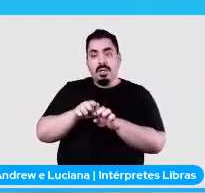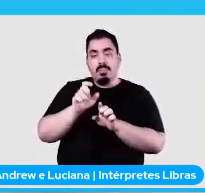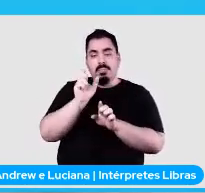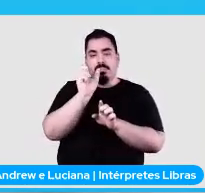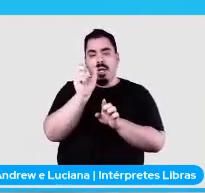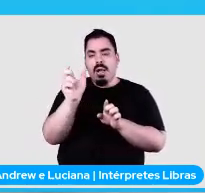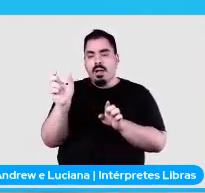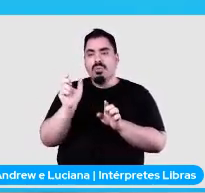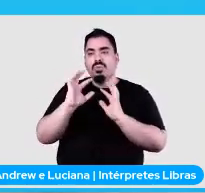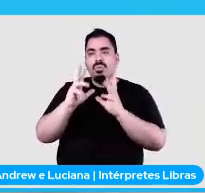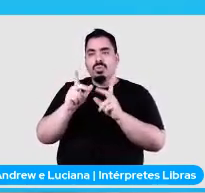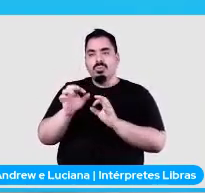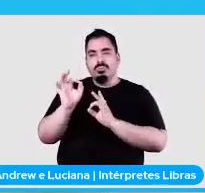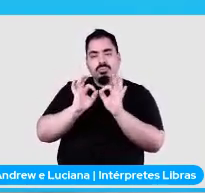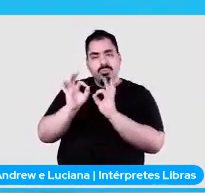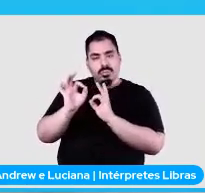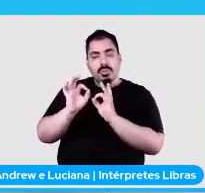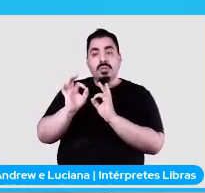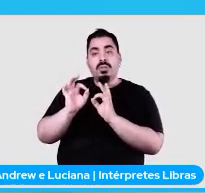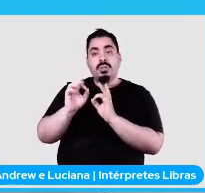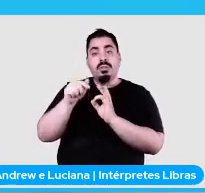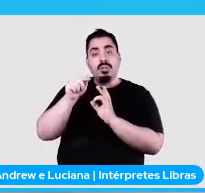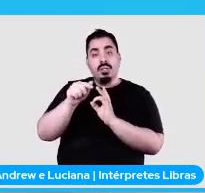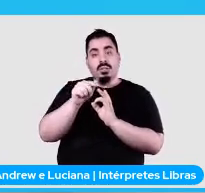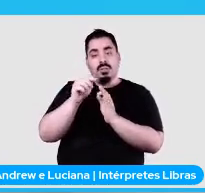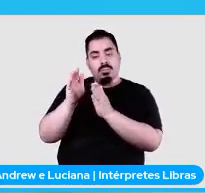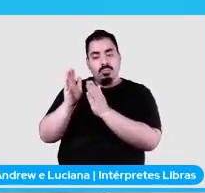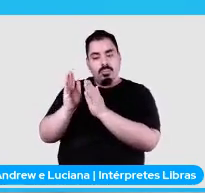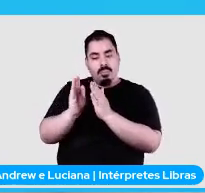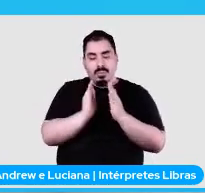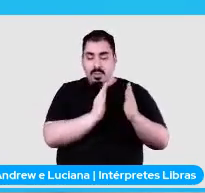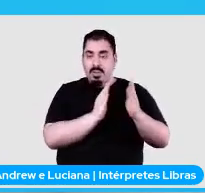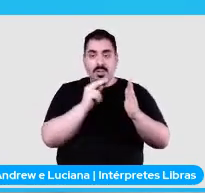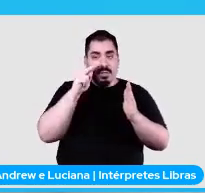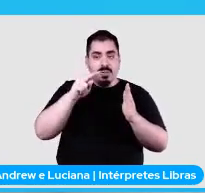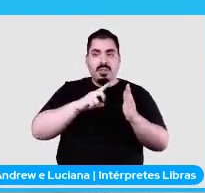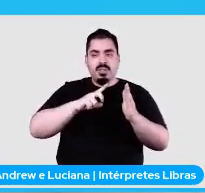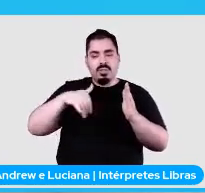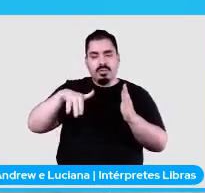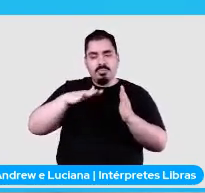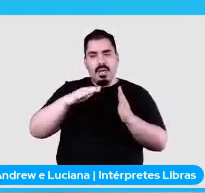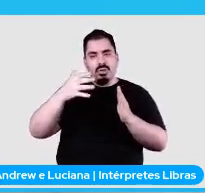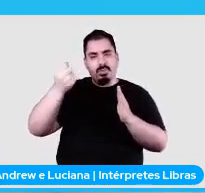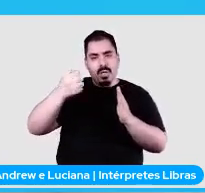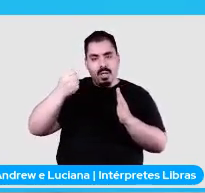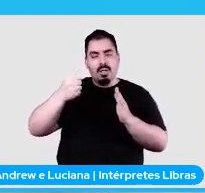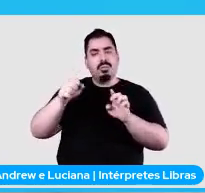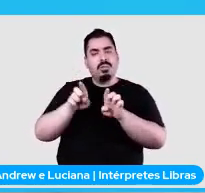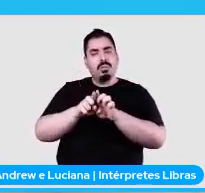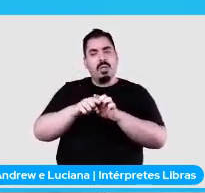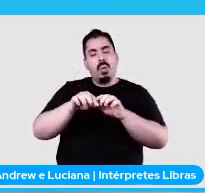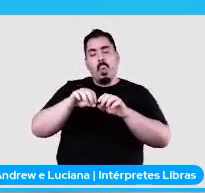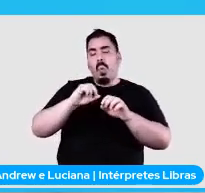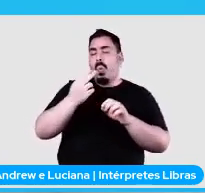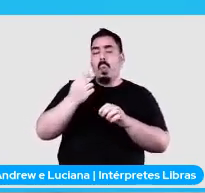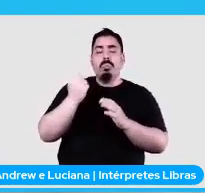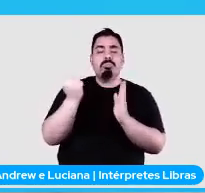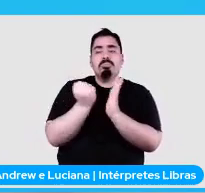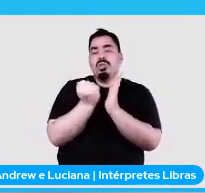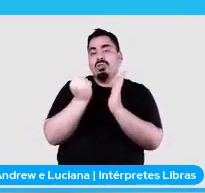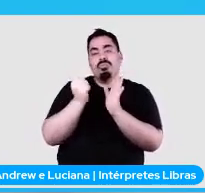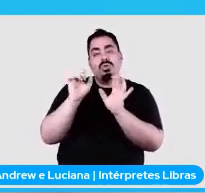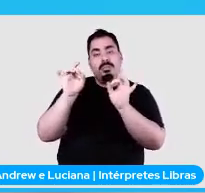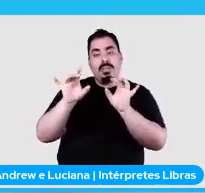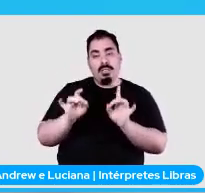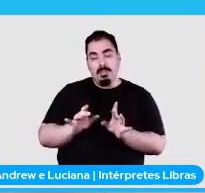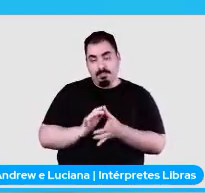ser quebrada, geralmente, por espaços em branco ou algum símbolo especial. A gente também tem uma outra tarefa,